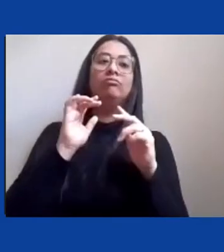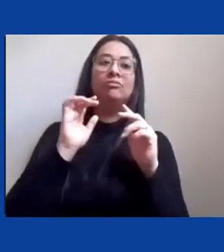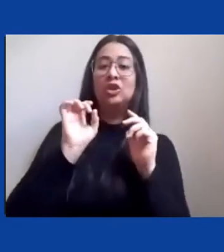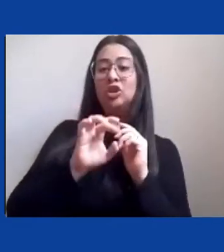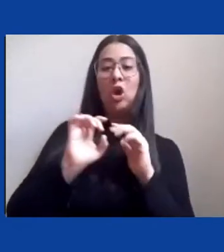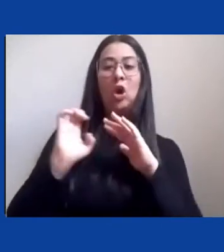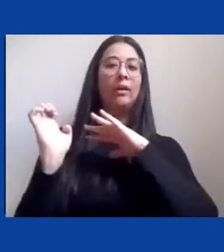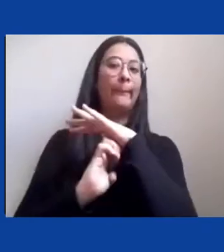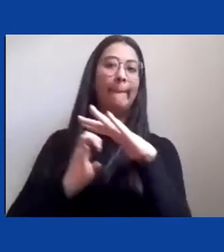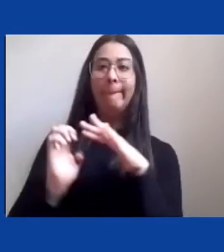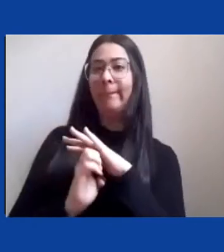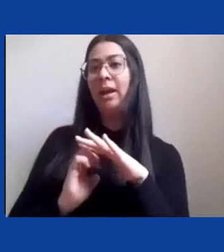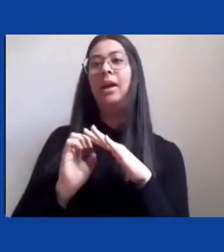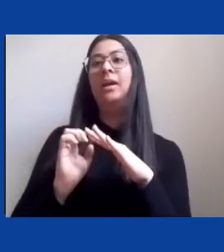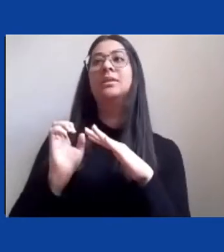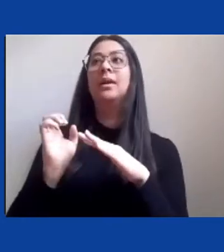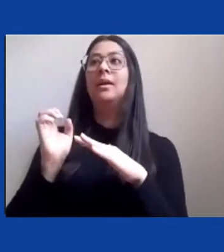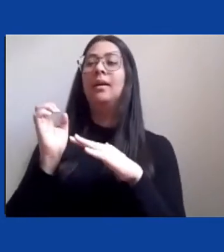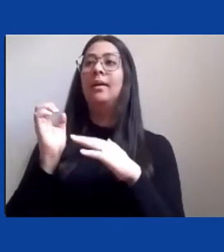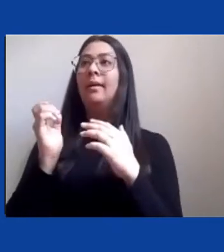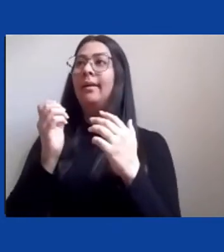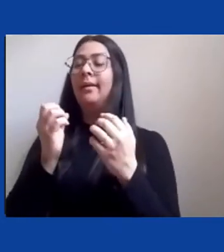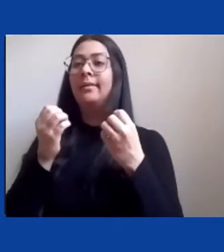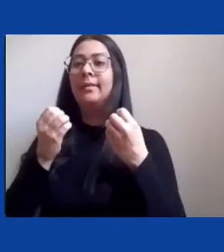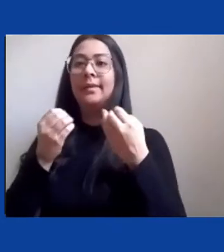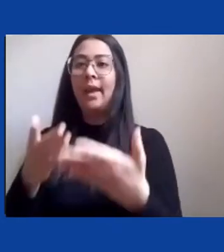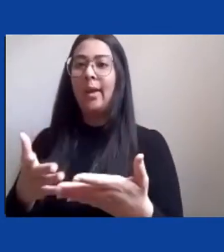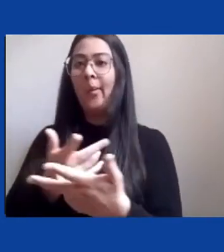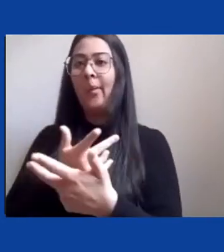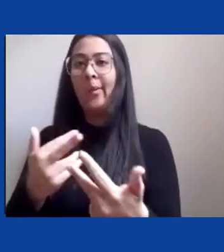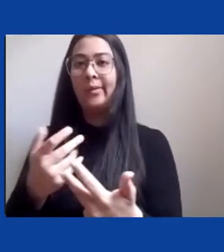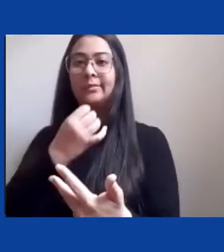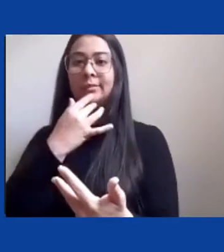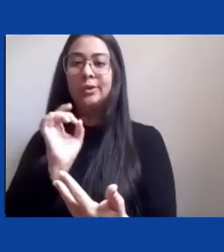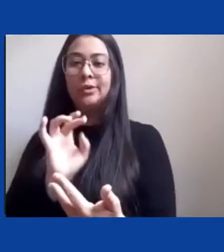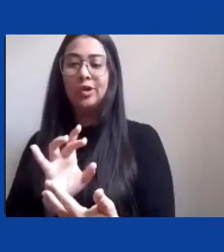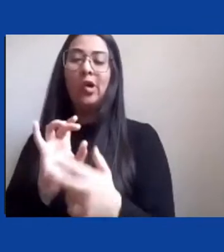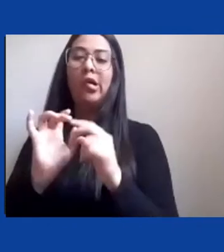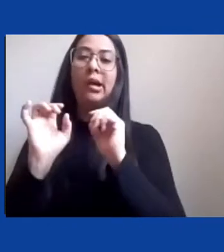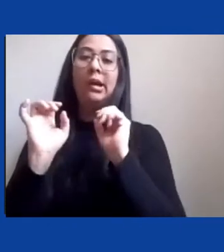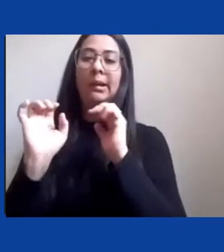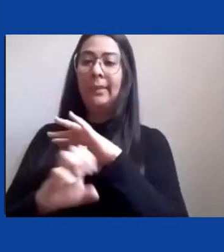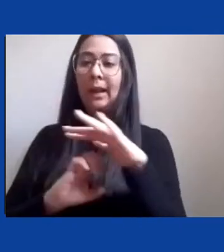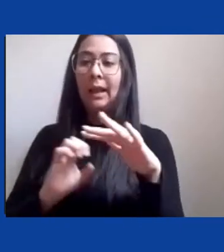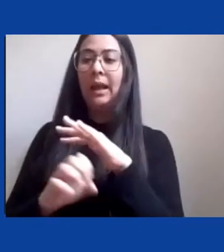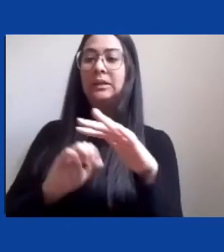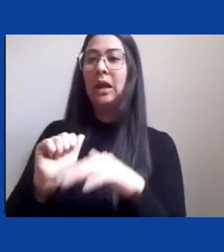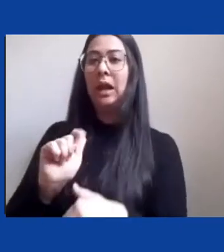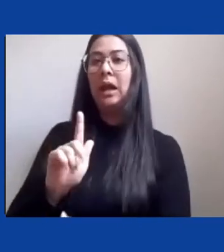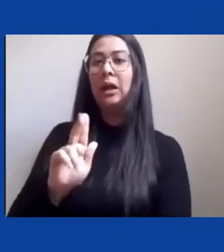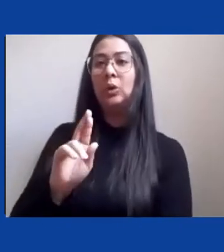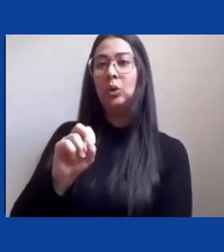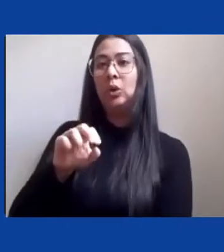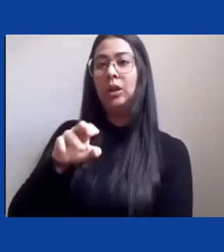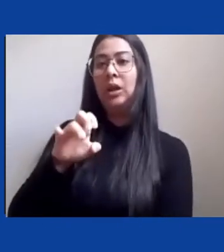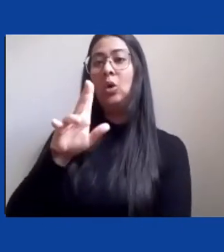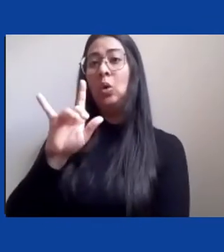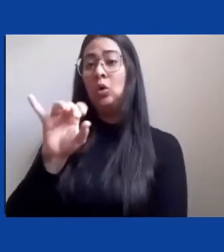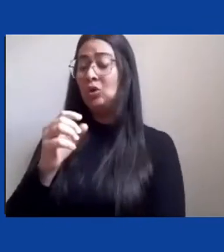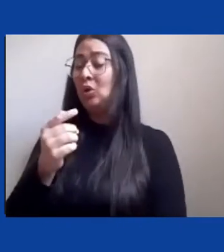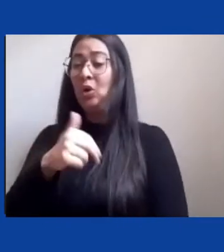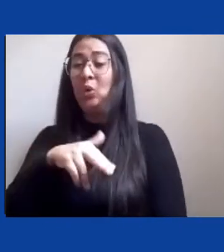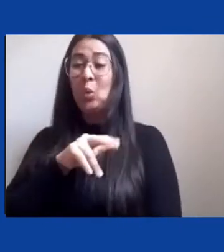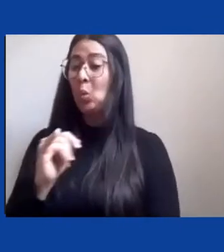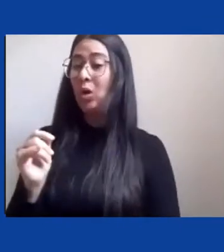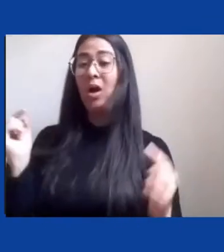né e fez aí um discurso sempre contrário à saúde né sempre contrário